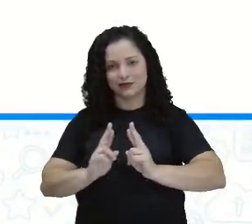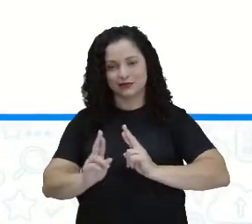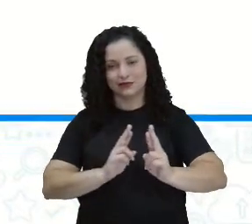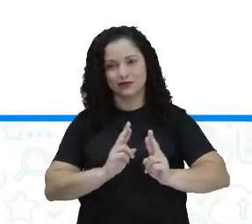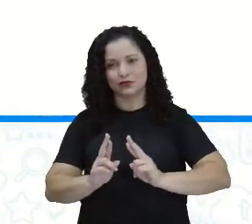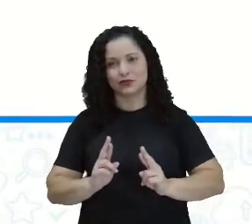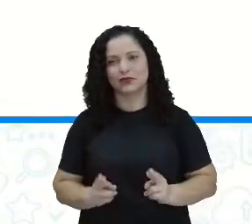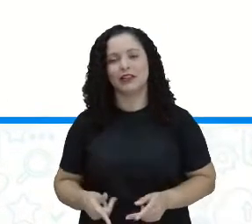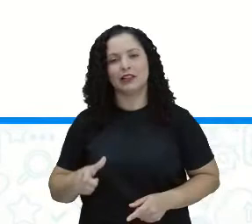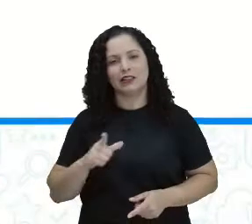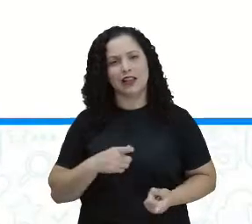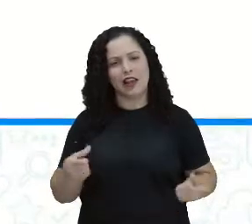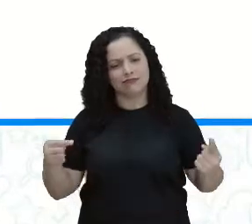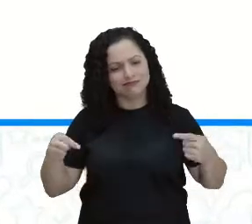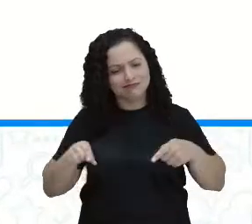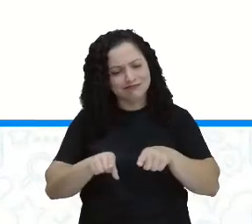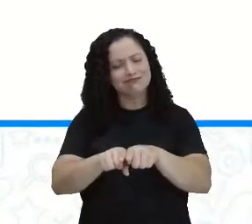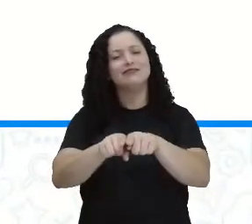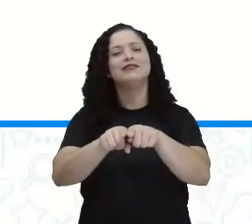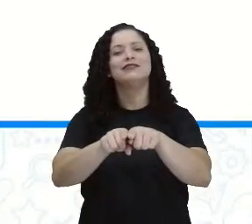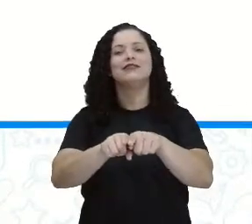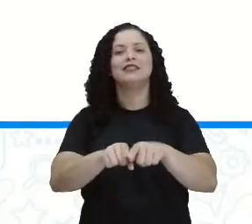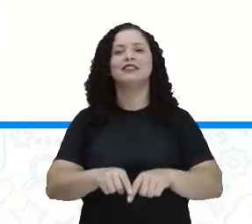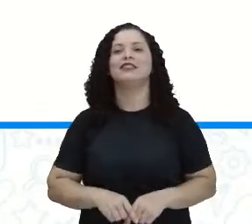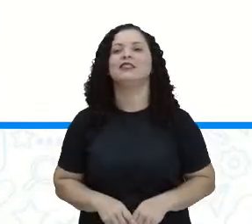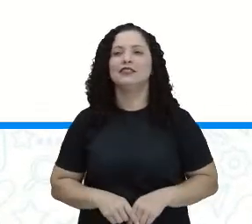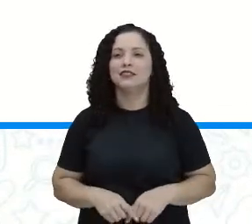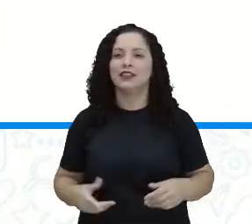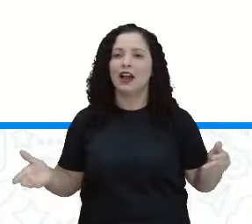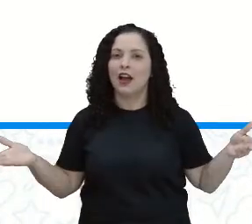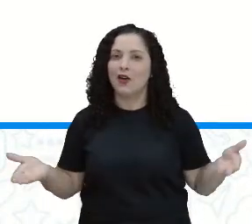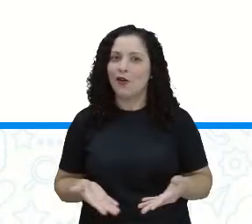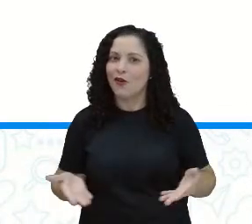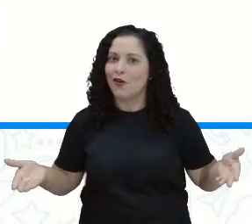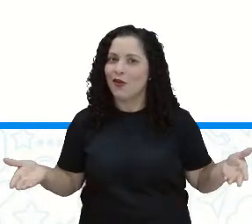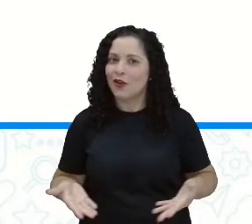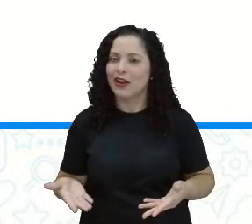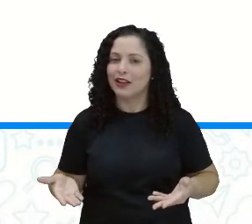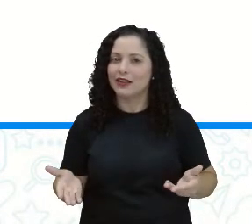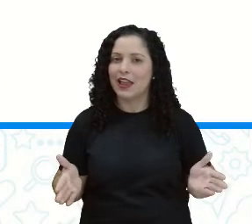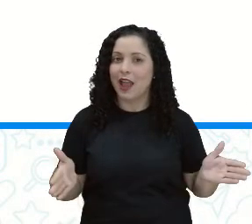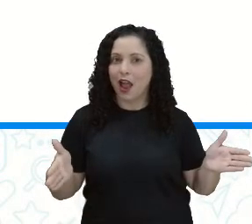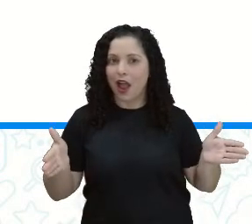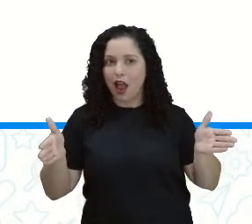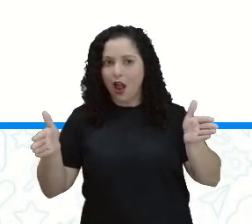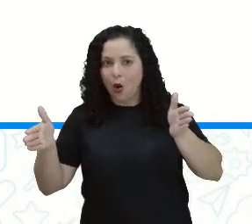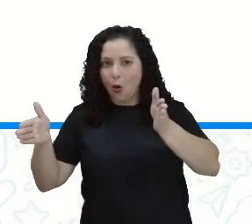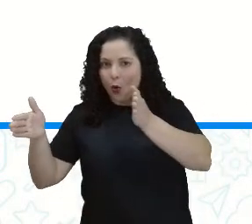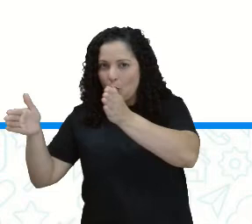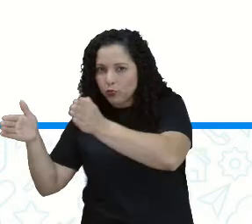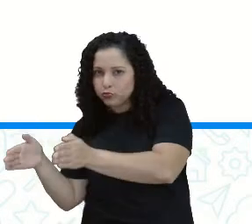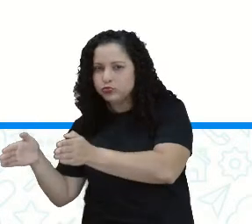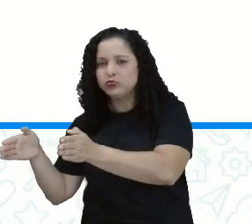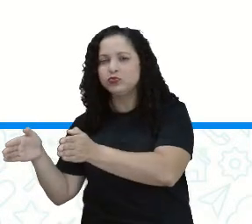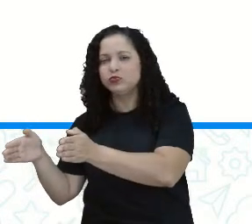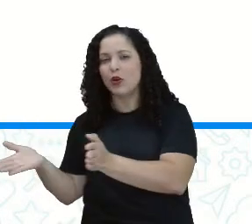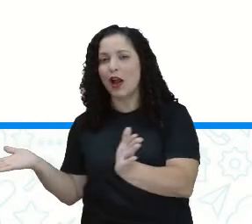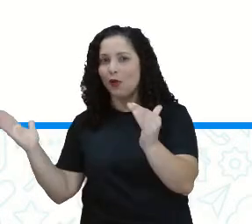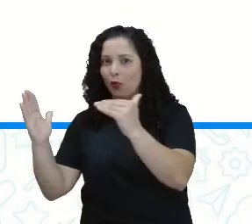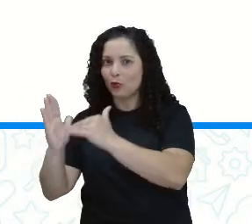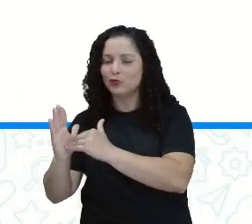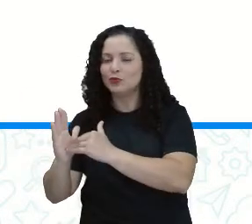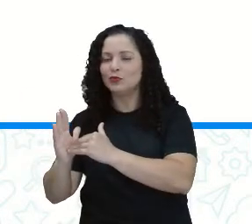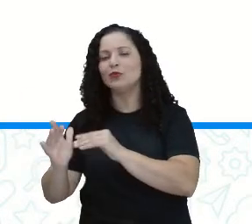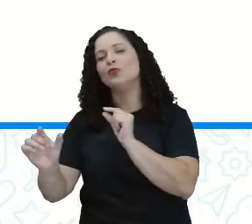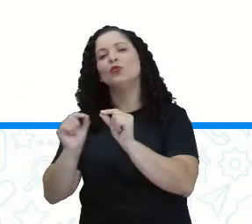companheirismo. E vamos iniciar a falar sobre outra etapa da